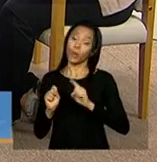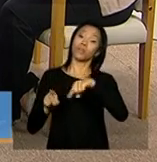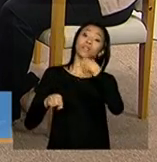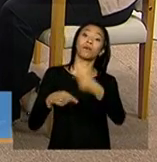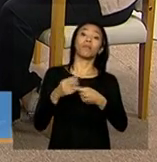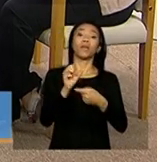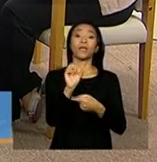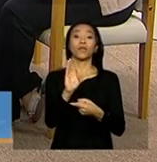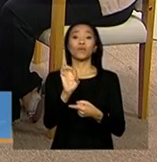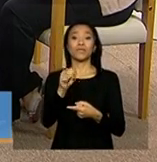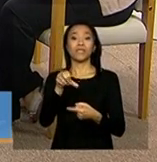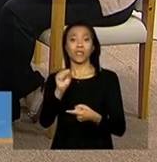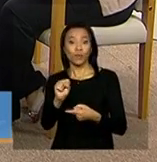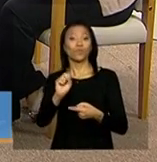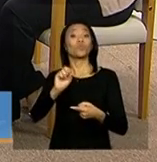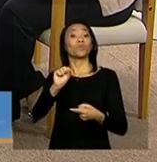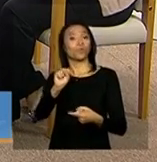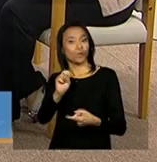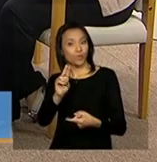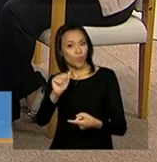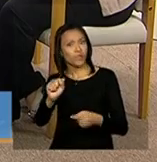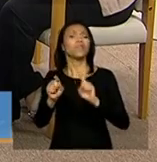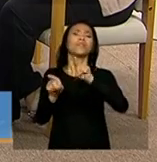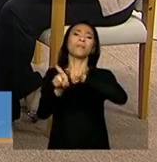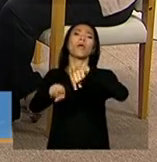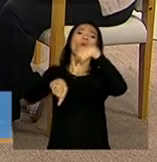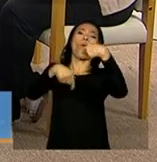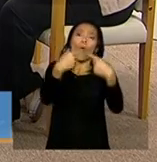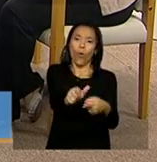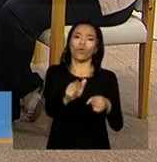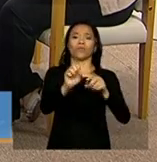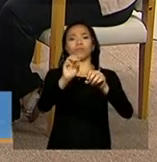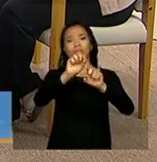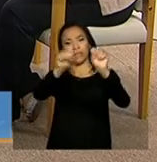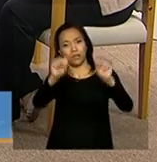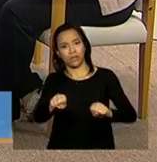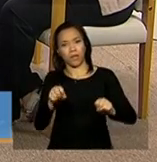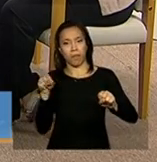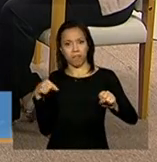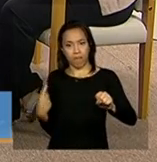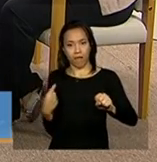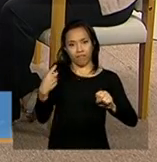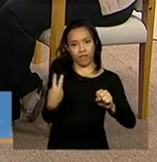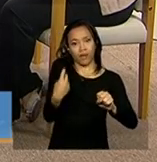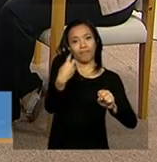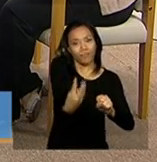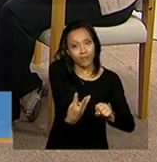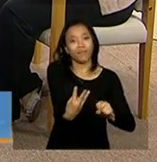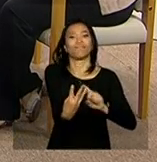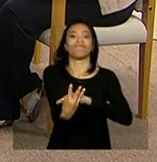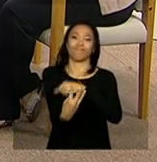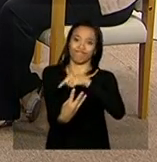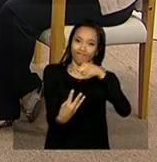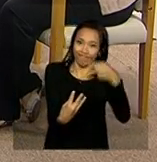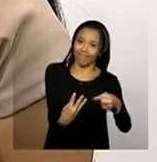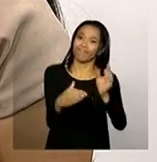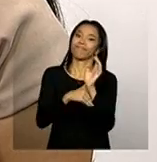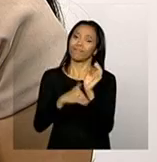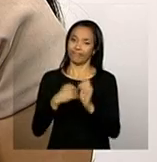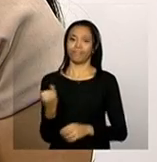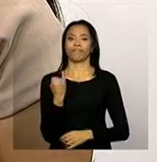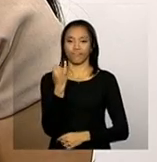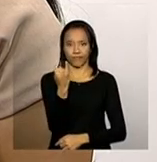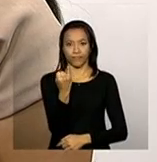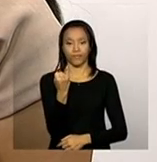SUAS e preenche também outros sistemas do MDS, como por exemplo, o registro mensal de atendimento. Então, todos esses